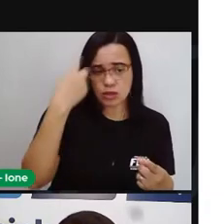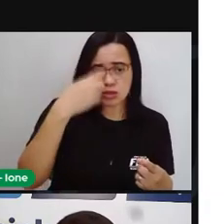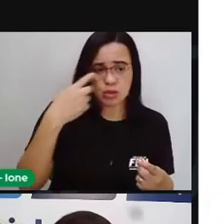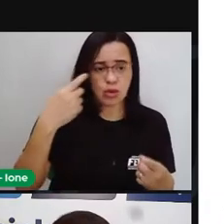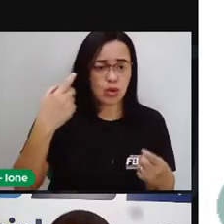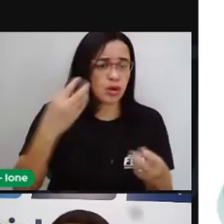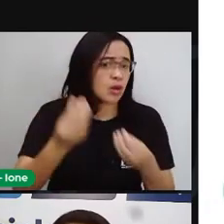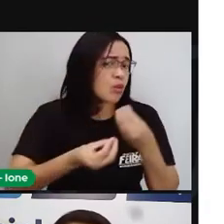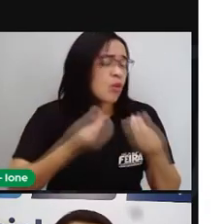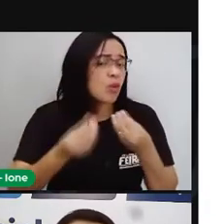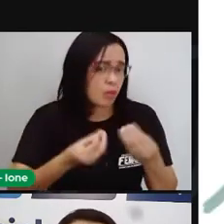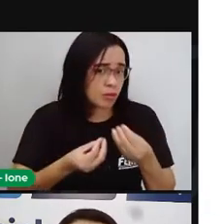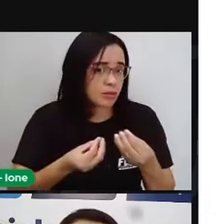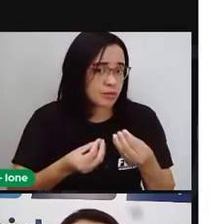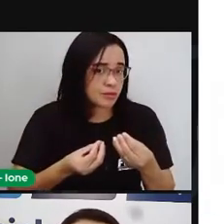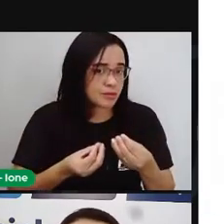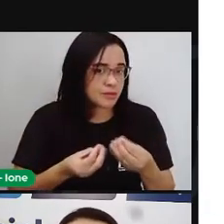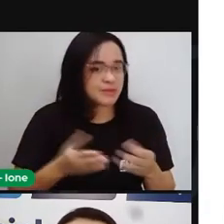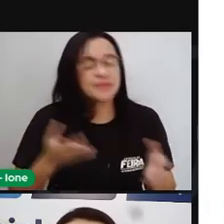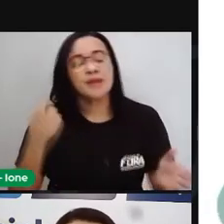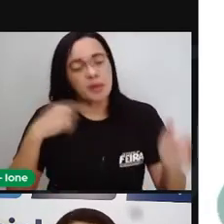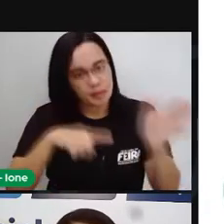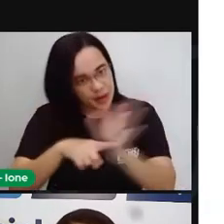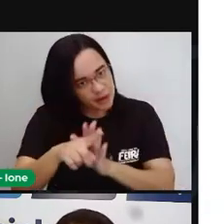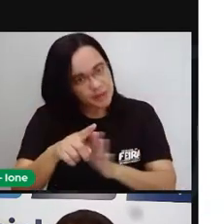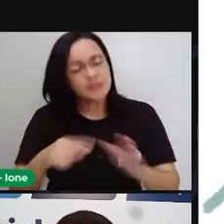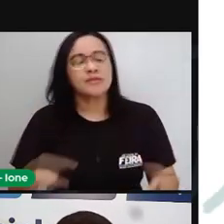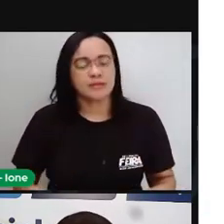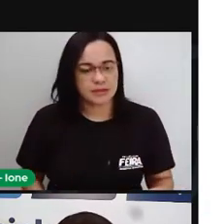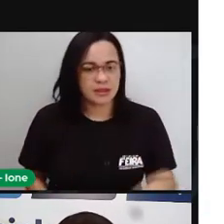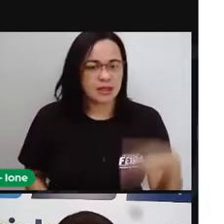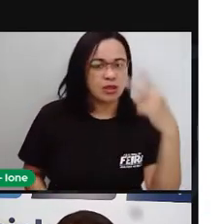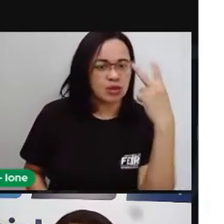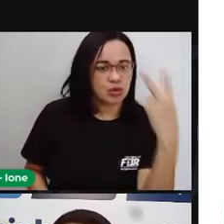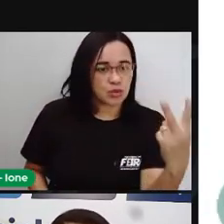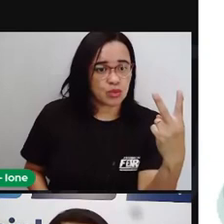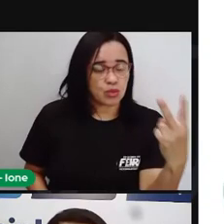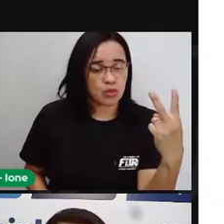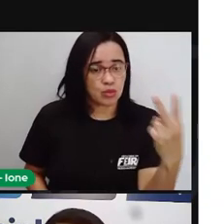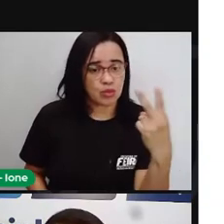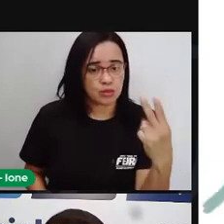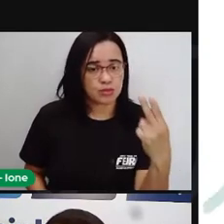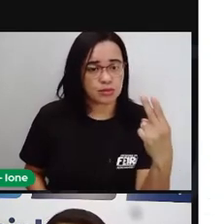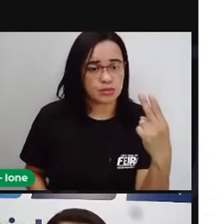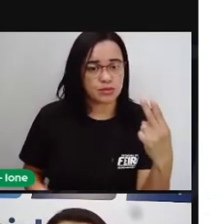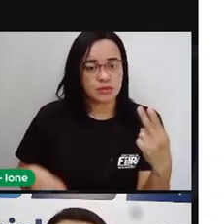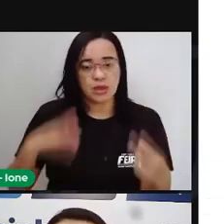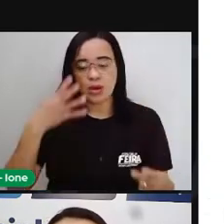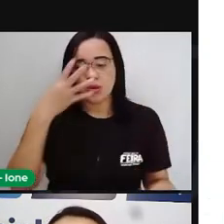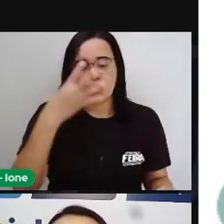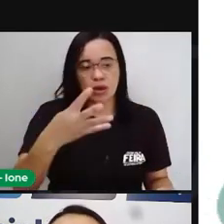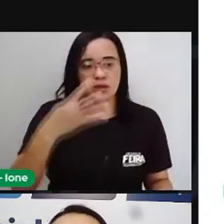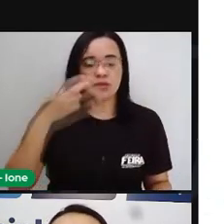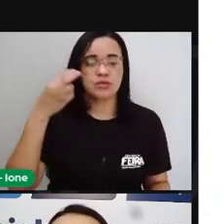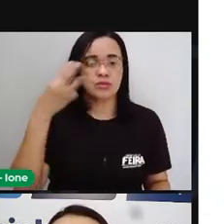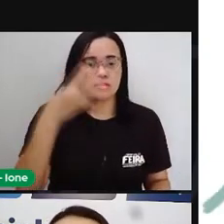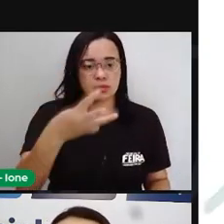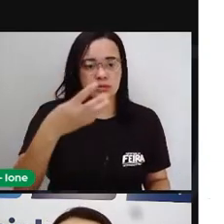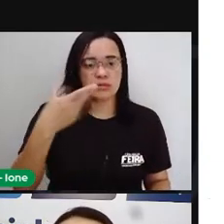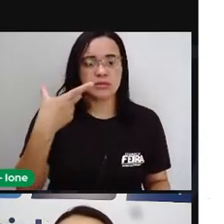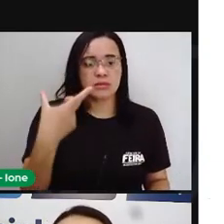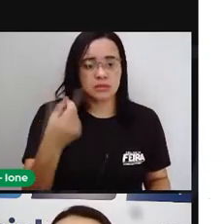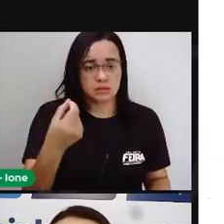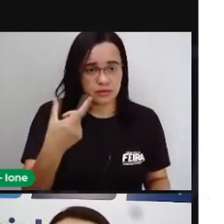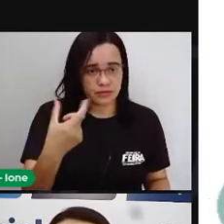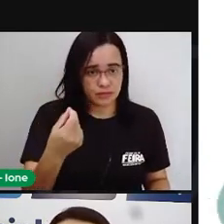problema me pergunta. Então, ó, vezes 4.320 igual a 8